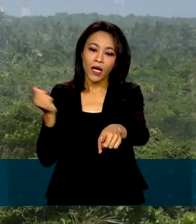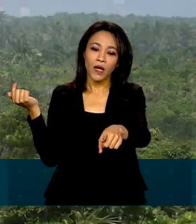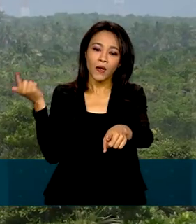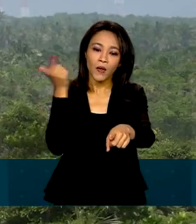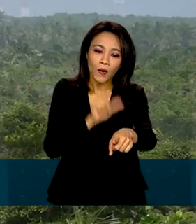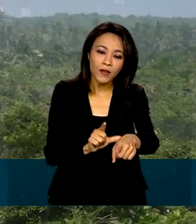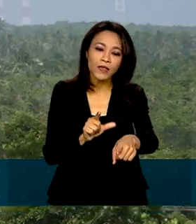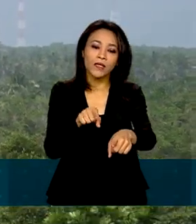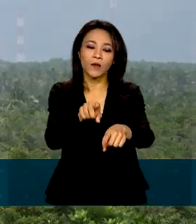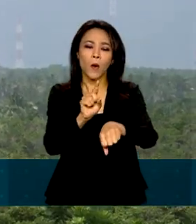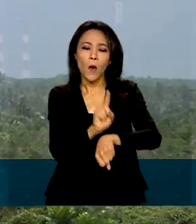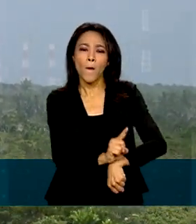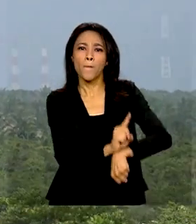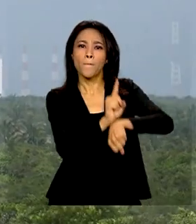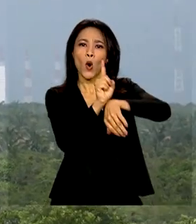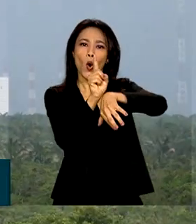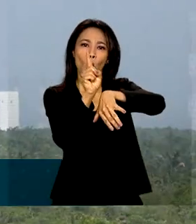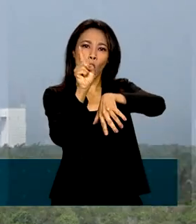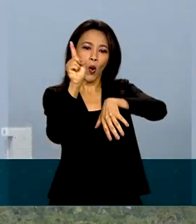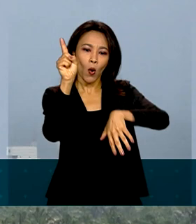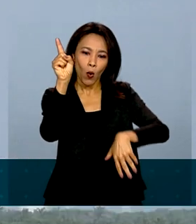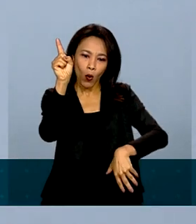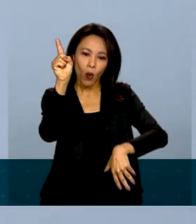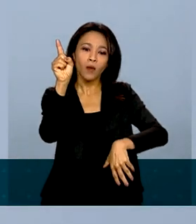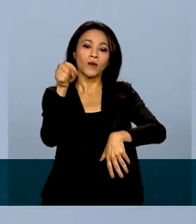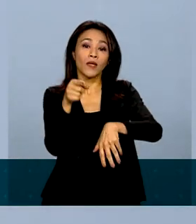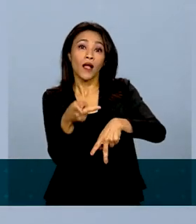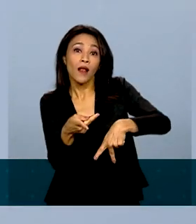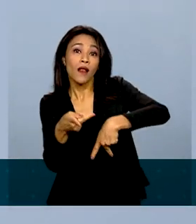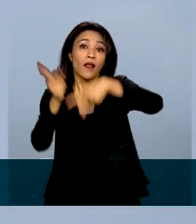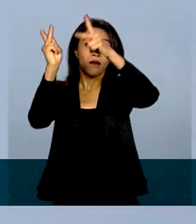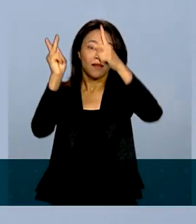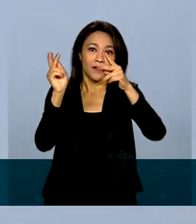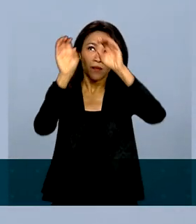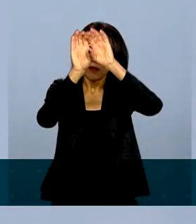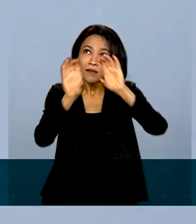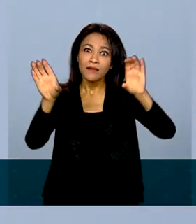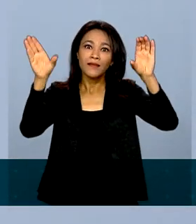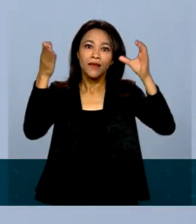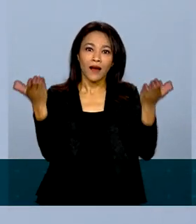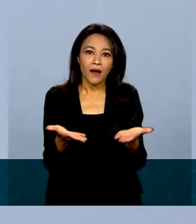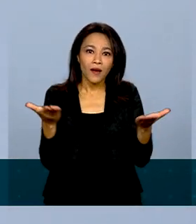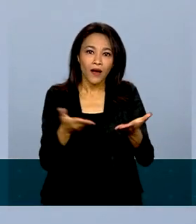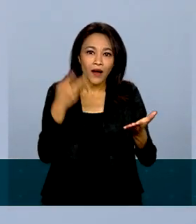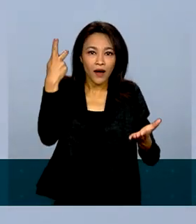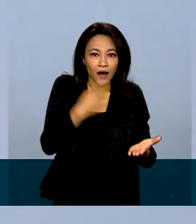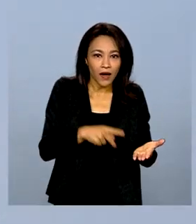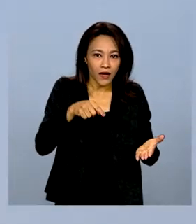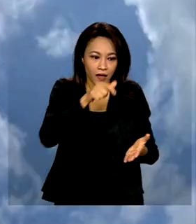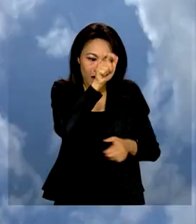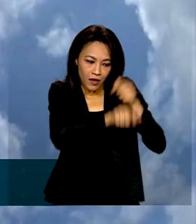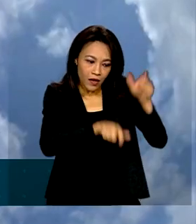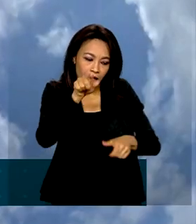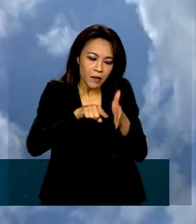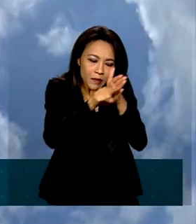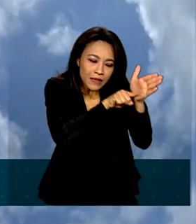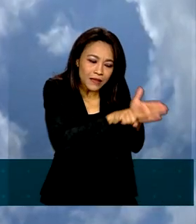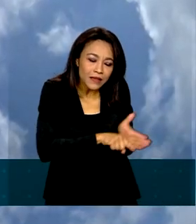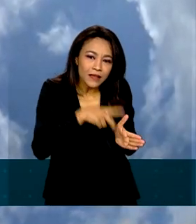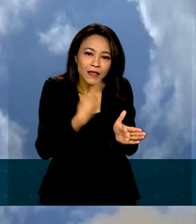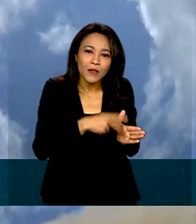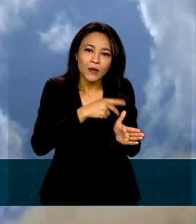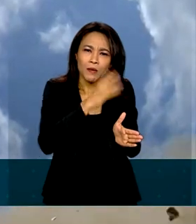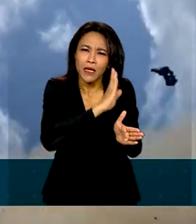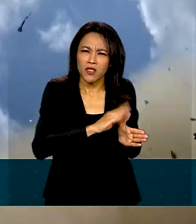transportar a plataforma suborbital de microgravidade para os céus. Agora, cientistas brasileiros poderão realizar pesquisas em